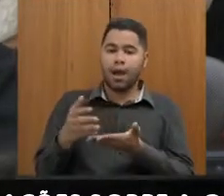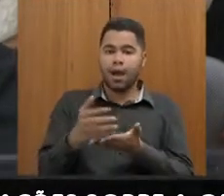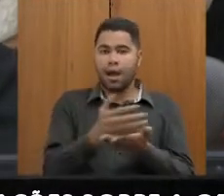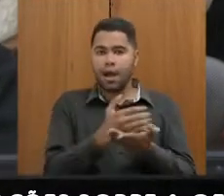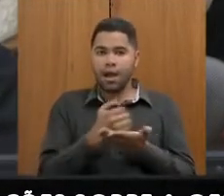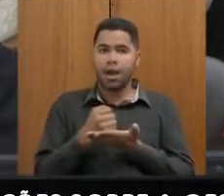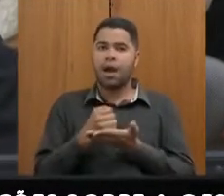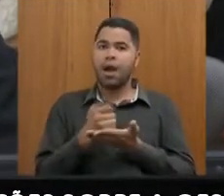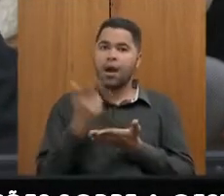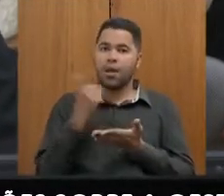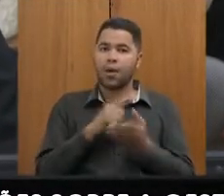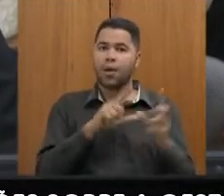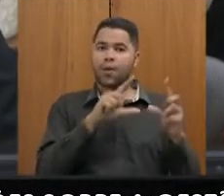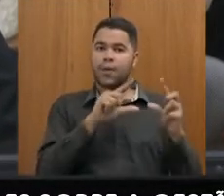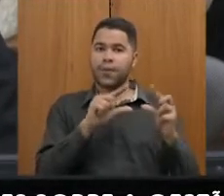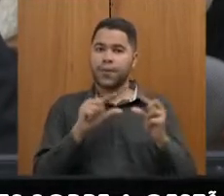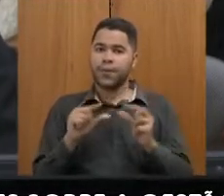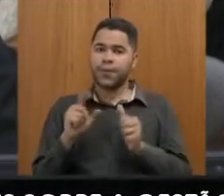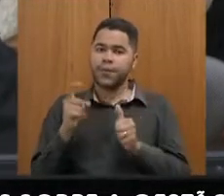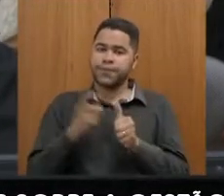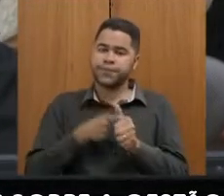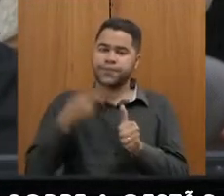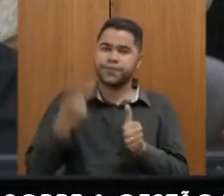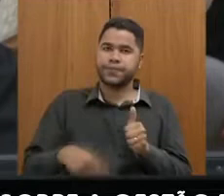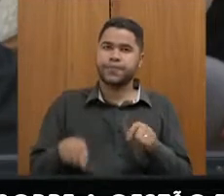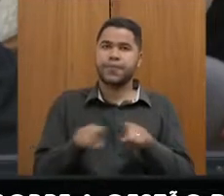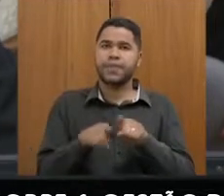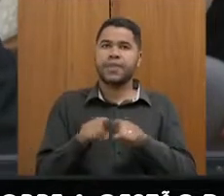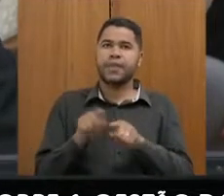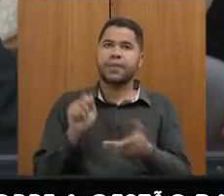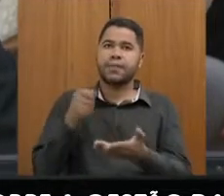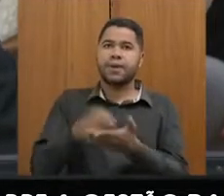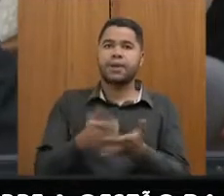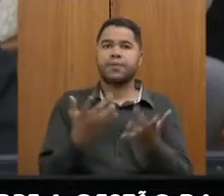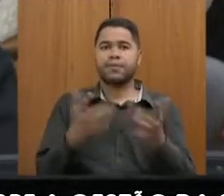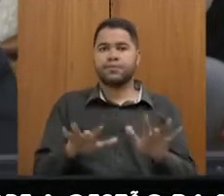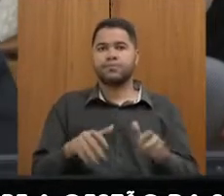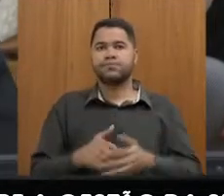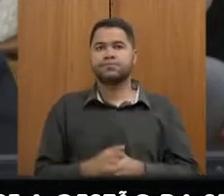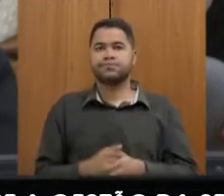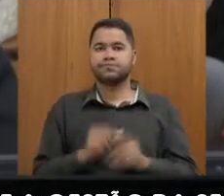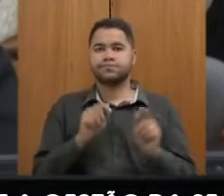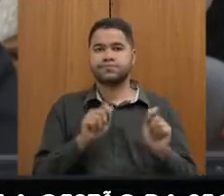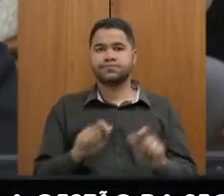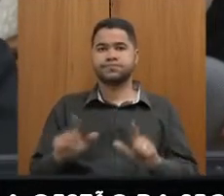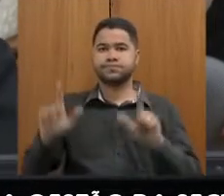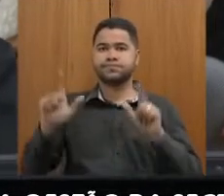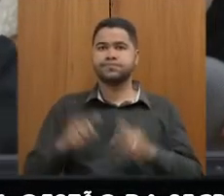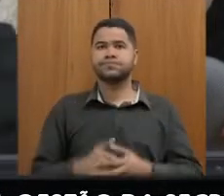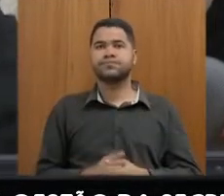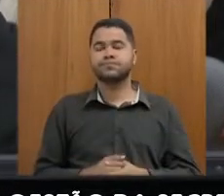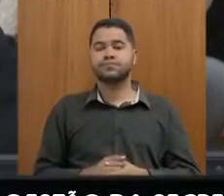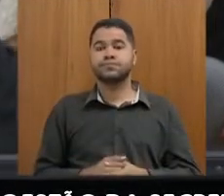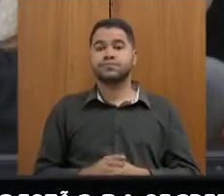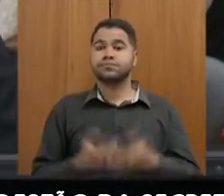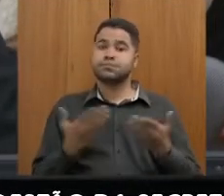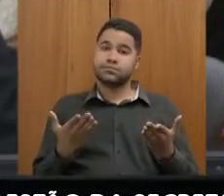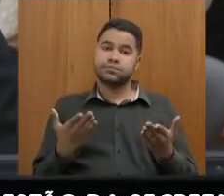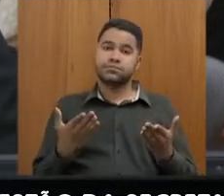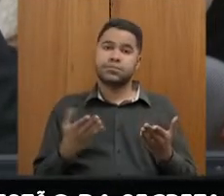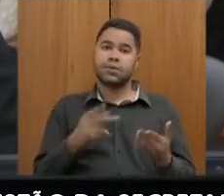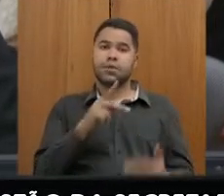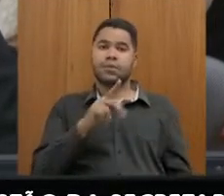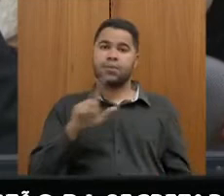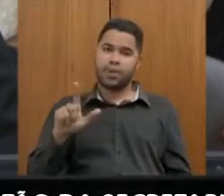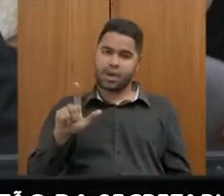na redução do endividamento do Estado e no pagamento de restos a pagar. Próximo, por favor. Bom, aí são os PLs que